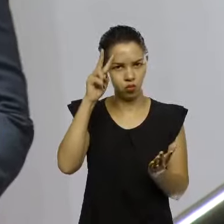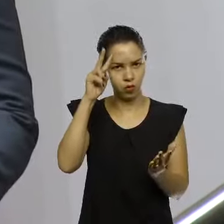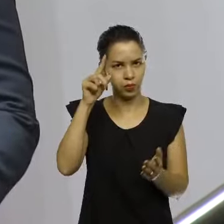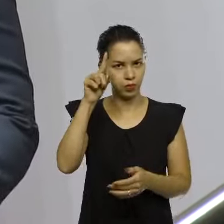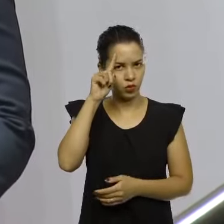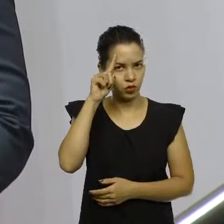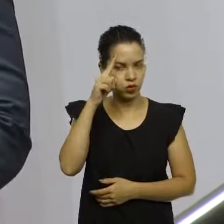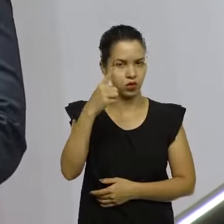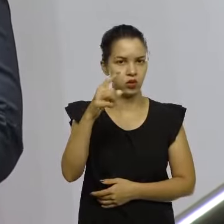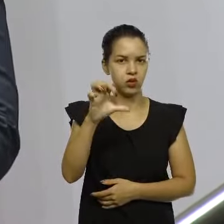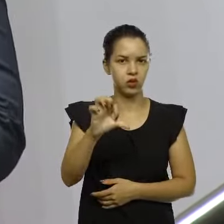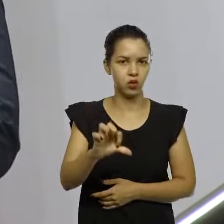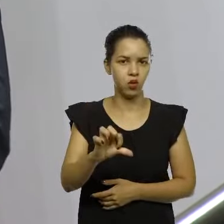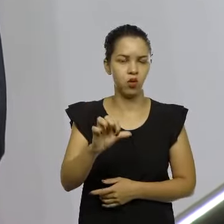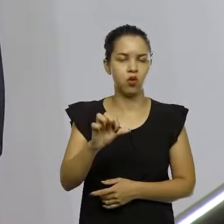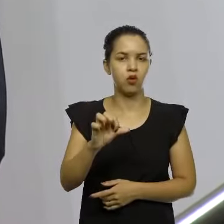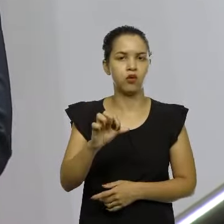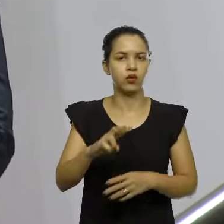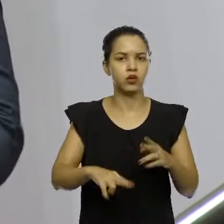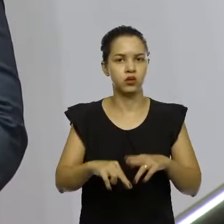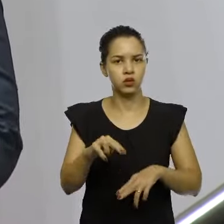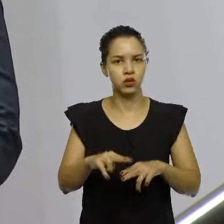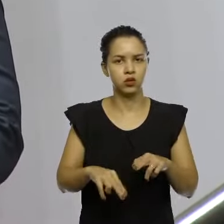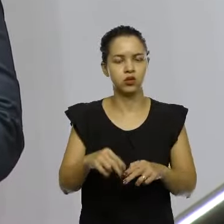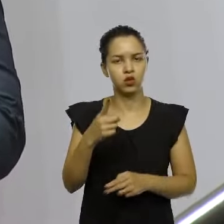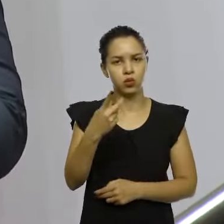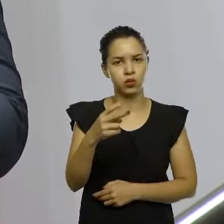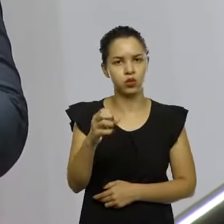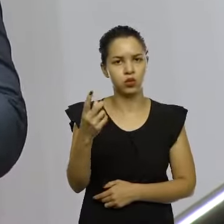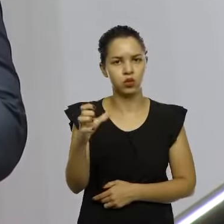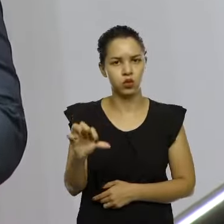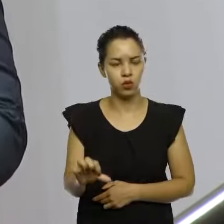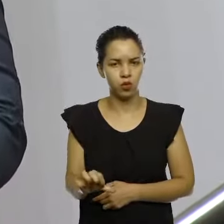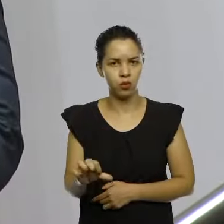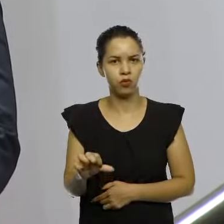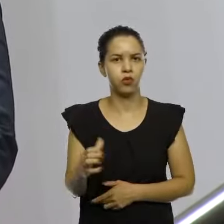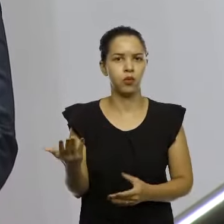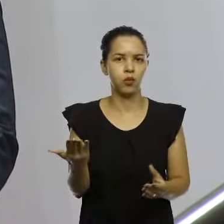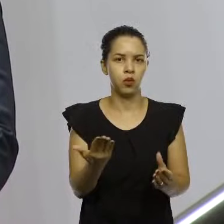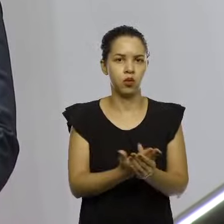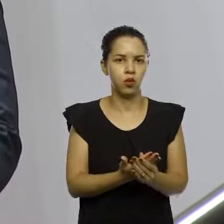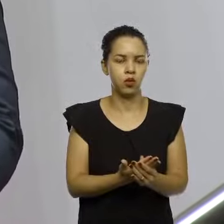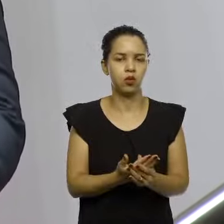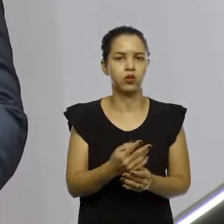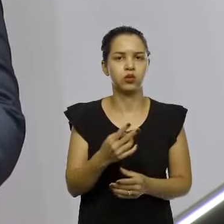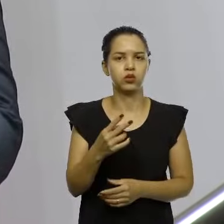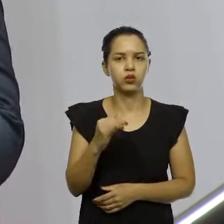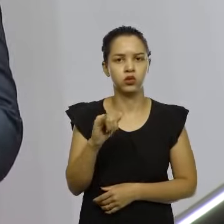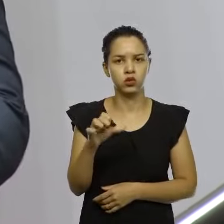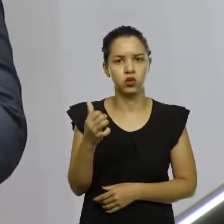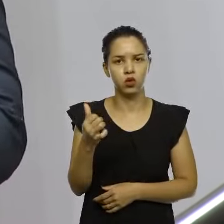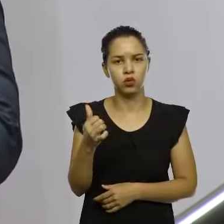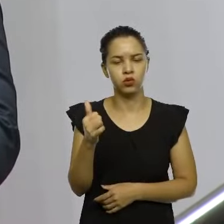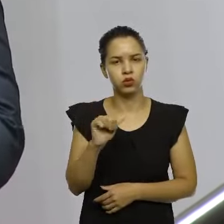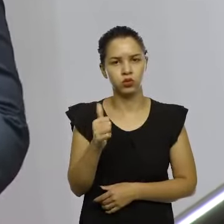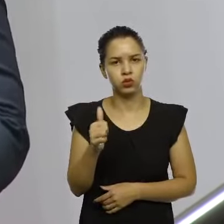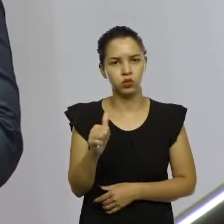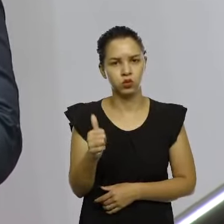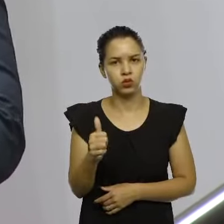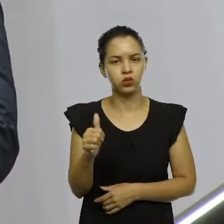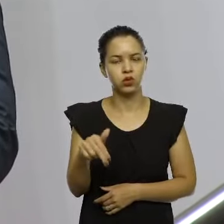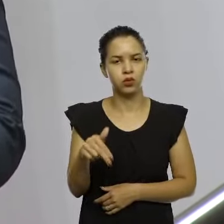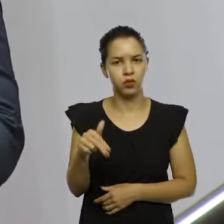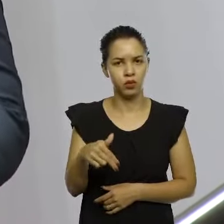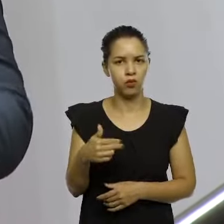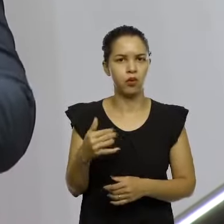dia 19 de junho de 2019 foi protocolado, 19 de junho de foi para a CCJ, o relator, deputado Milton